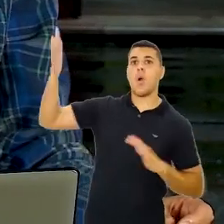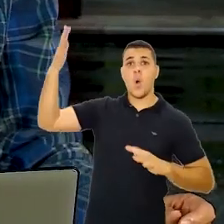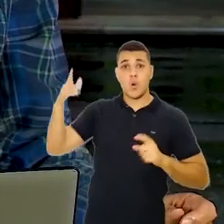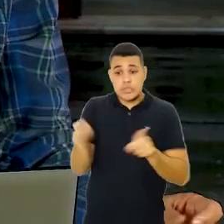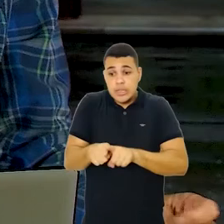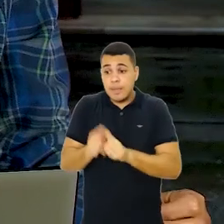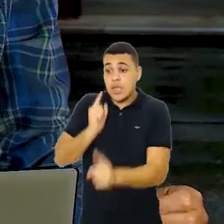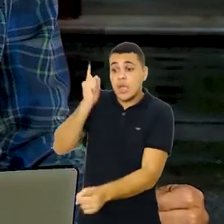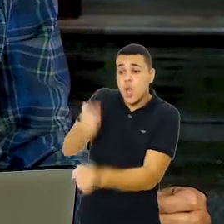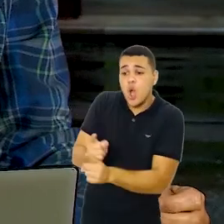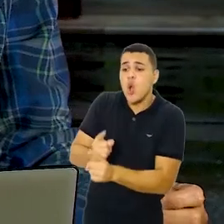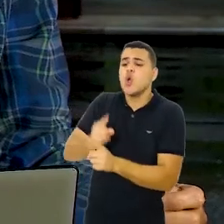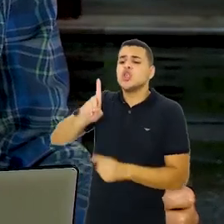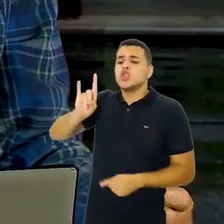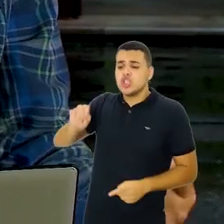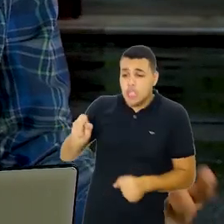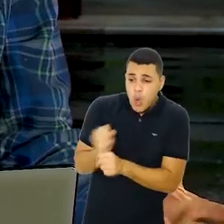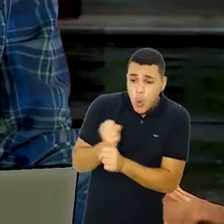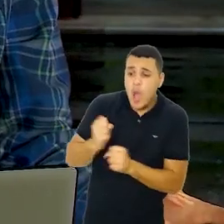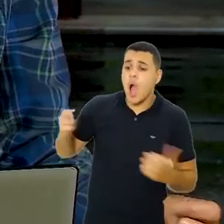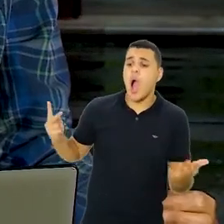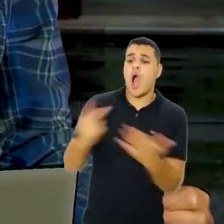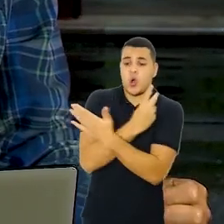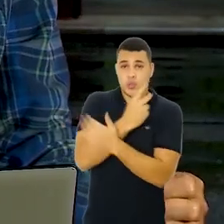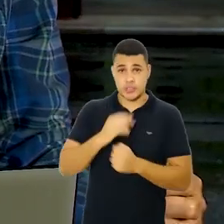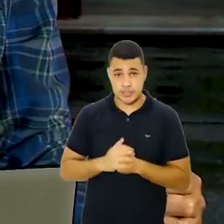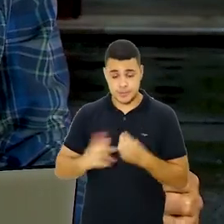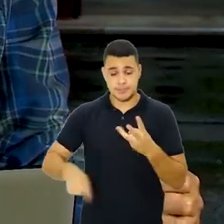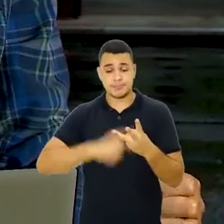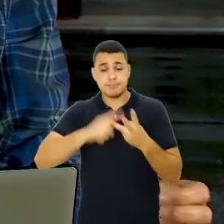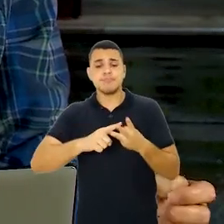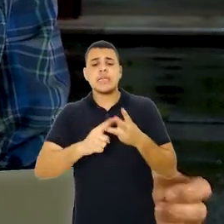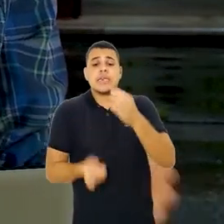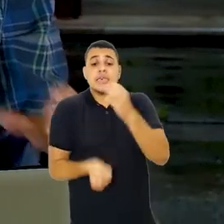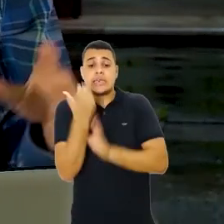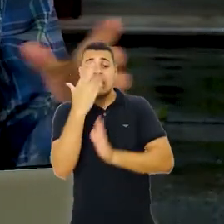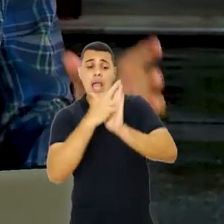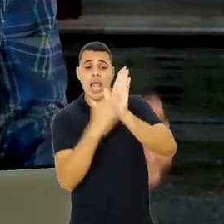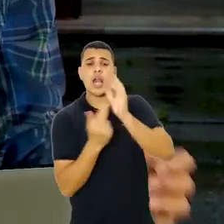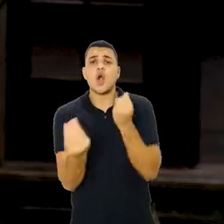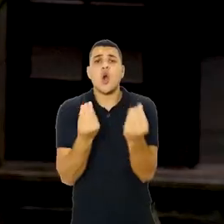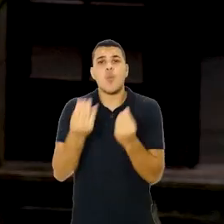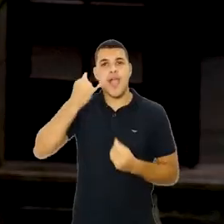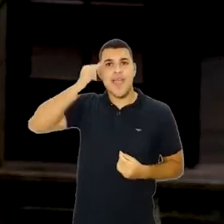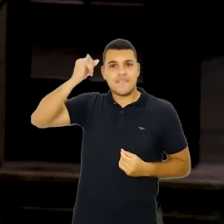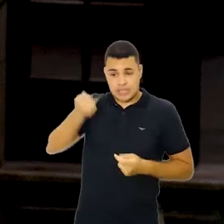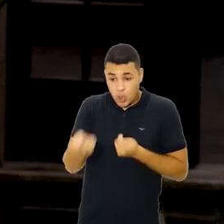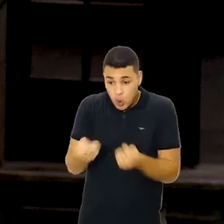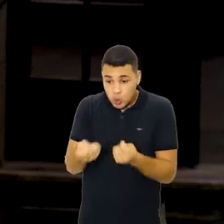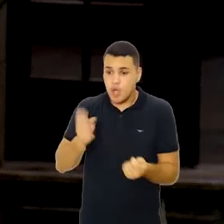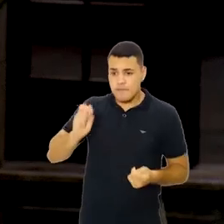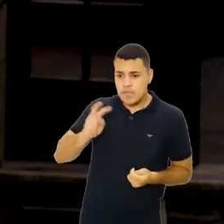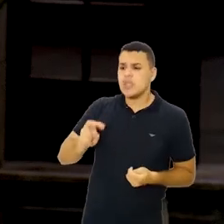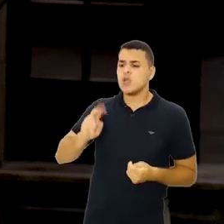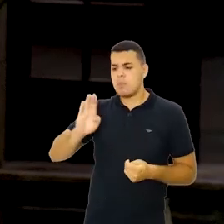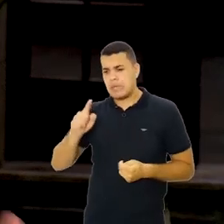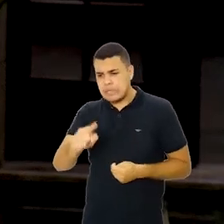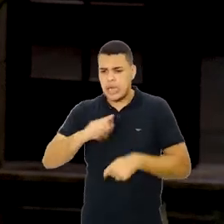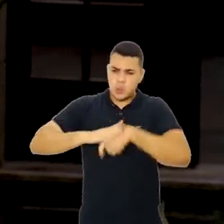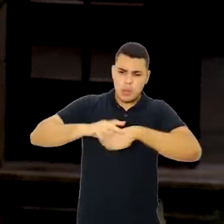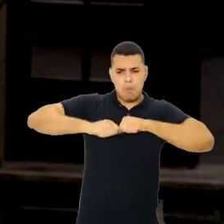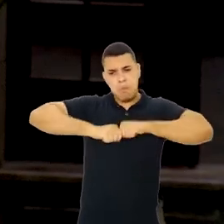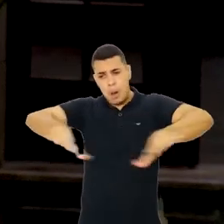eventos de saúde, as doenças, identificar a etiologia das doenças, estabelecer medidas de prevenção adequadas,